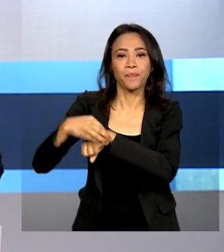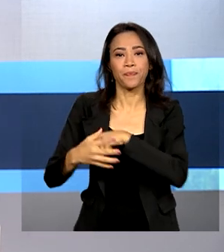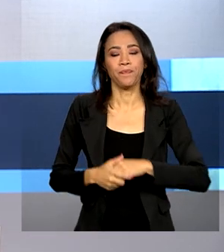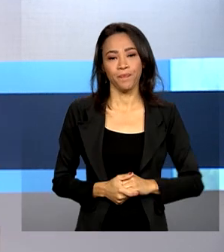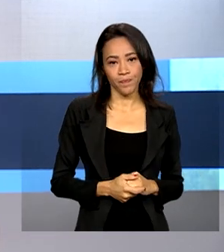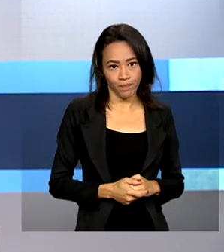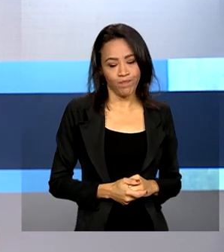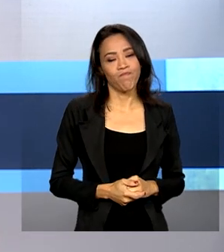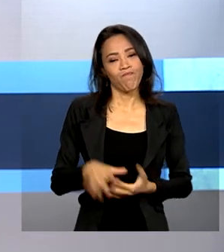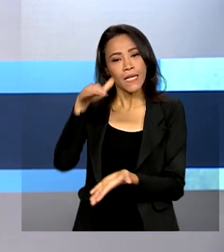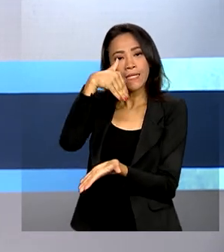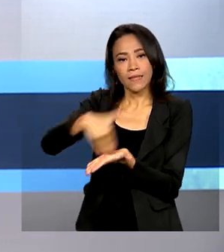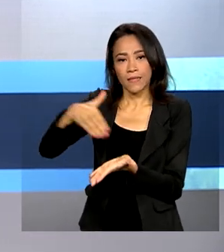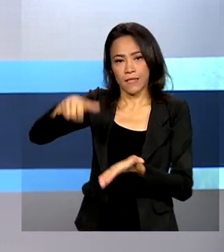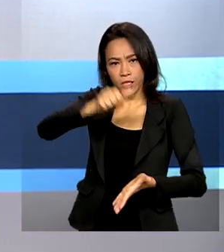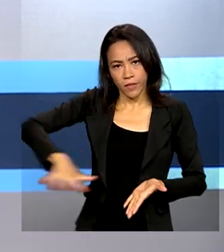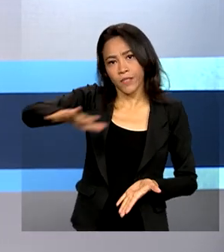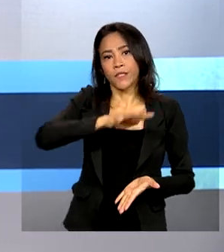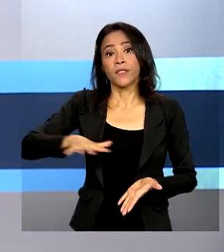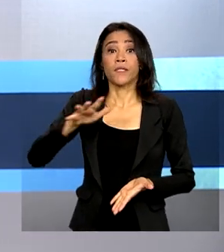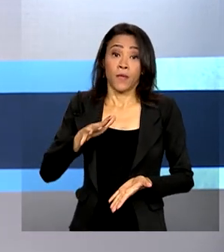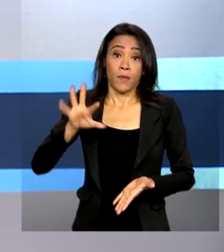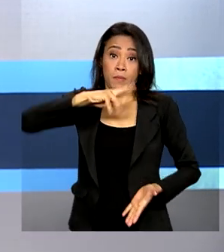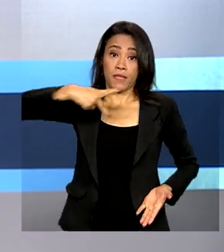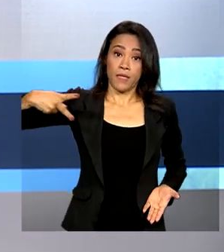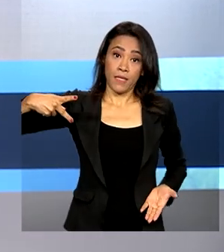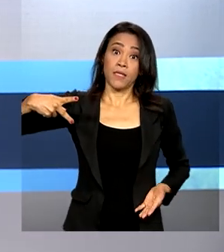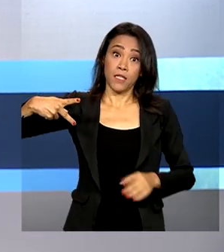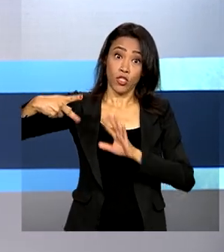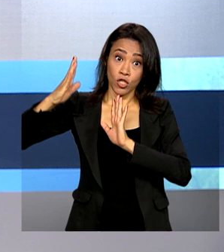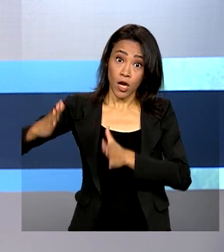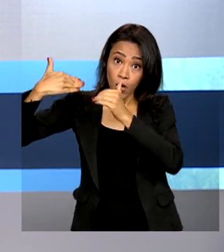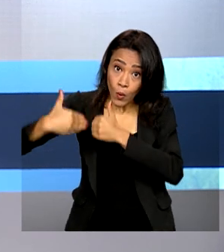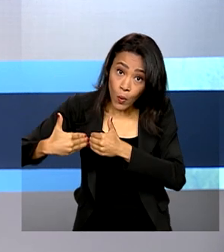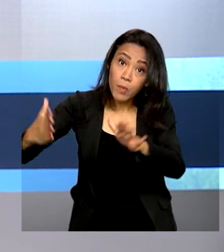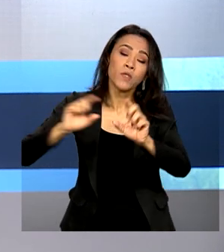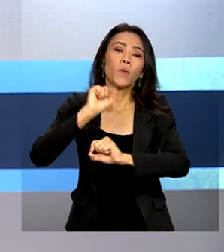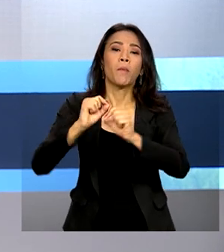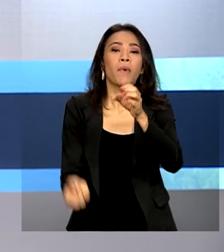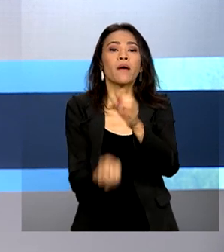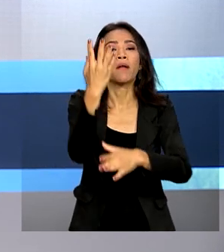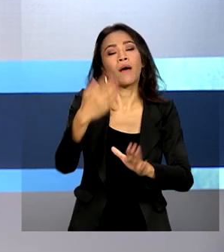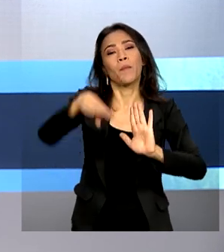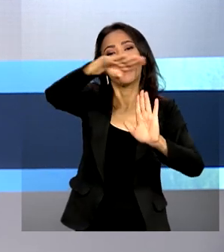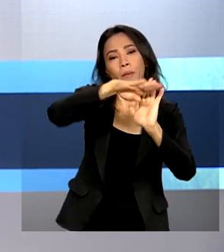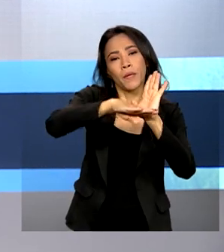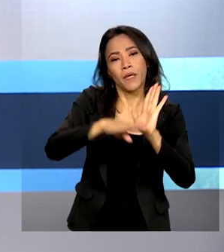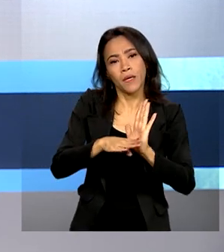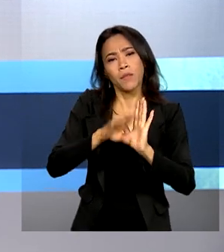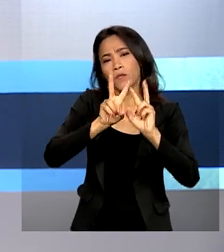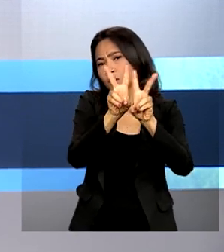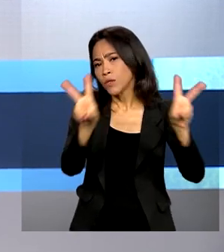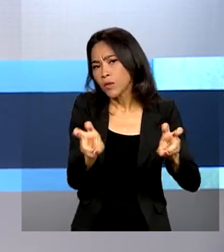E olha, a Secretaria-Geral da Presidência deu a largada para recriar o programa ProCatador, que apoia a organização